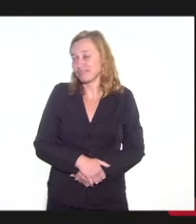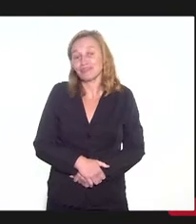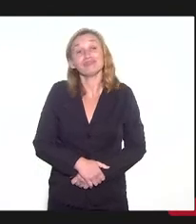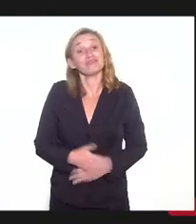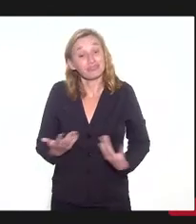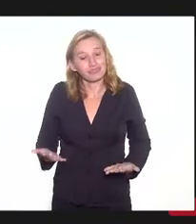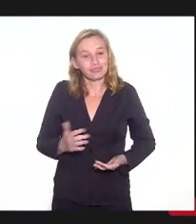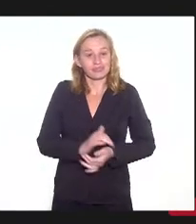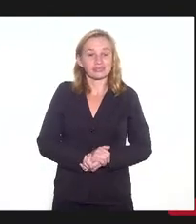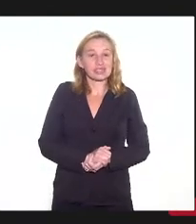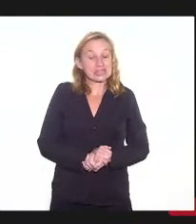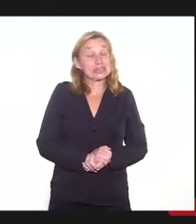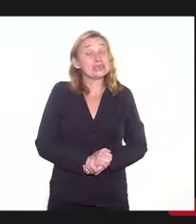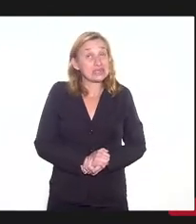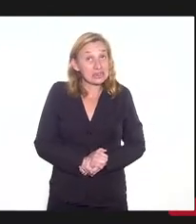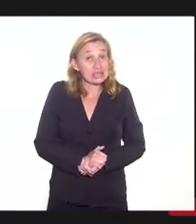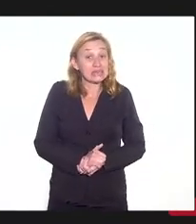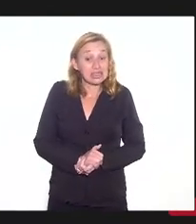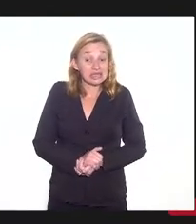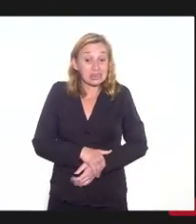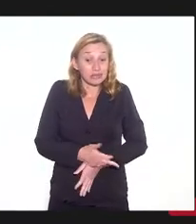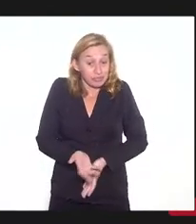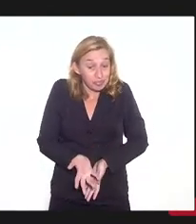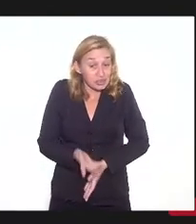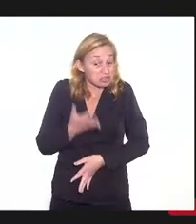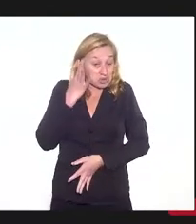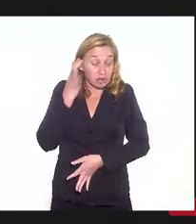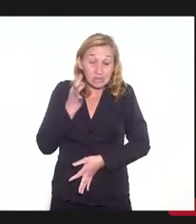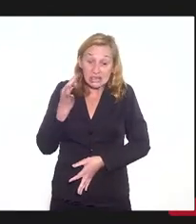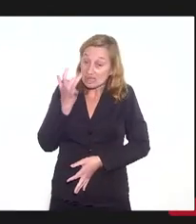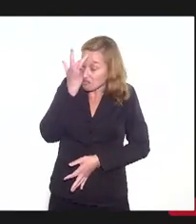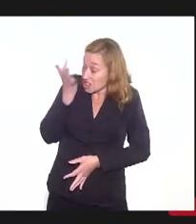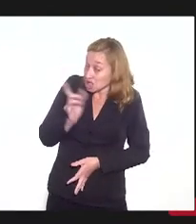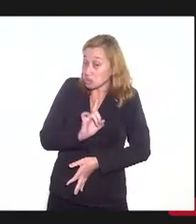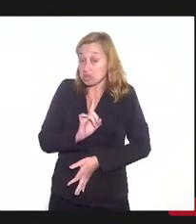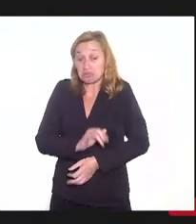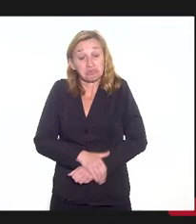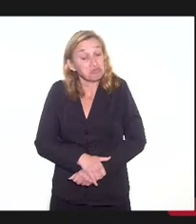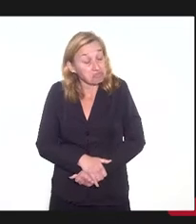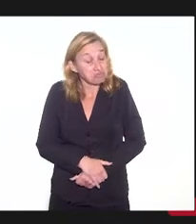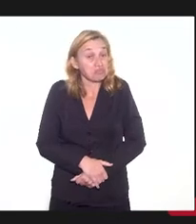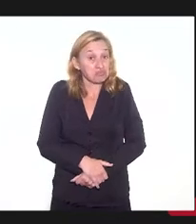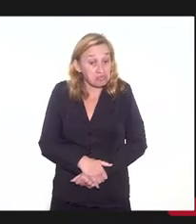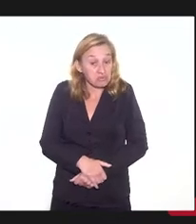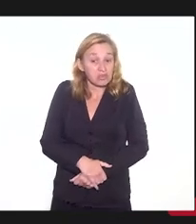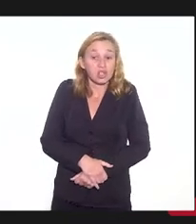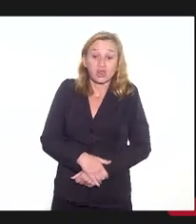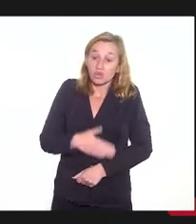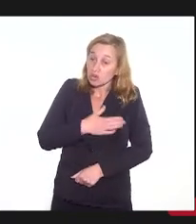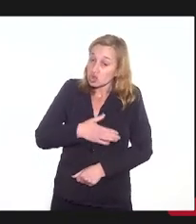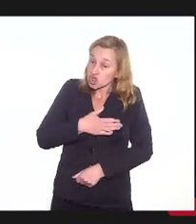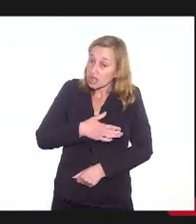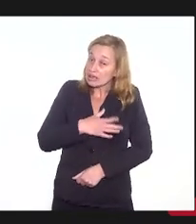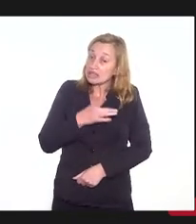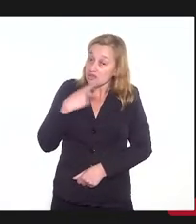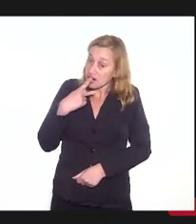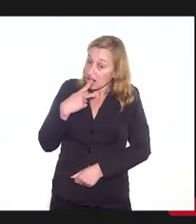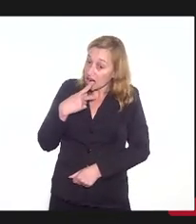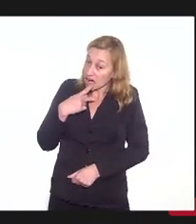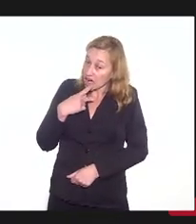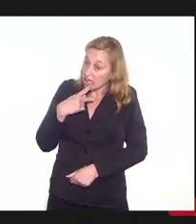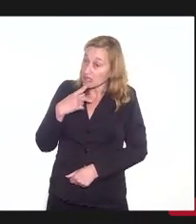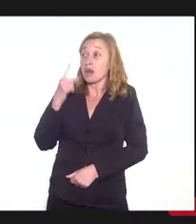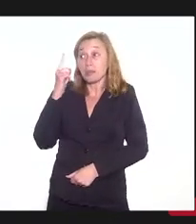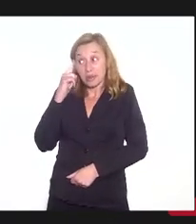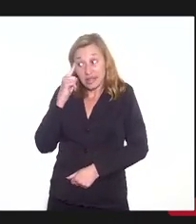Então, é uma equação aí que eu não sei se é fácil, eu gostaria inclusive de dizer como é que está sendo